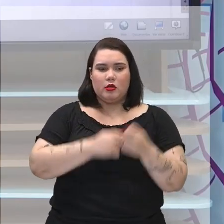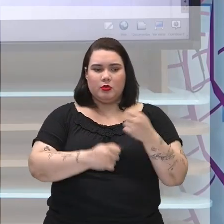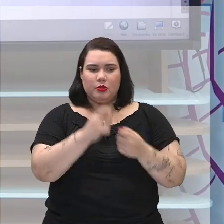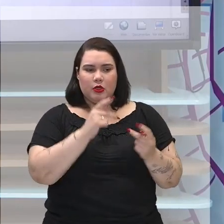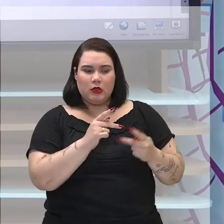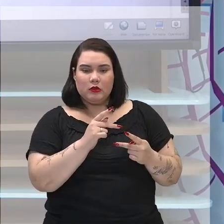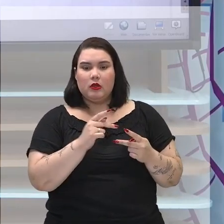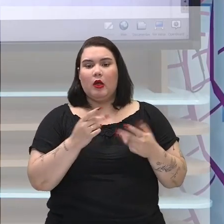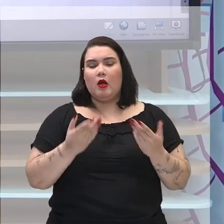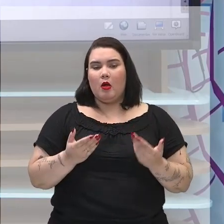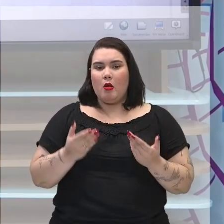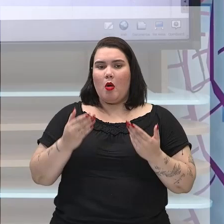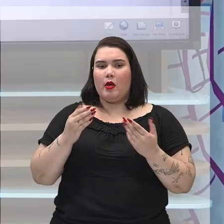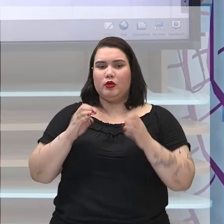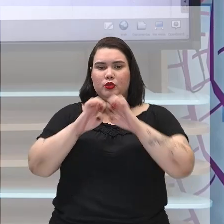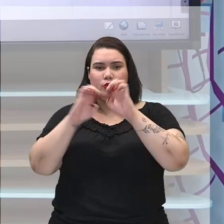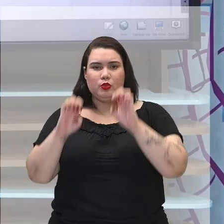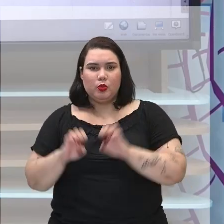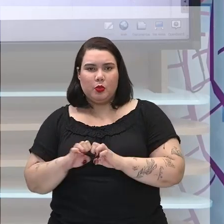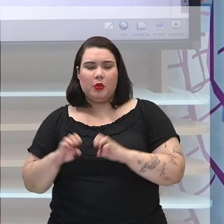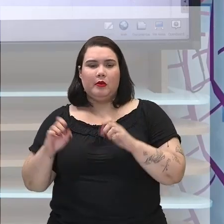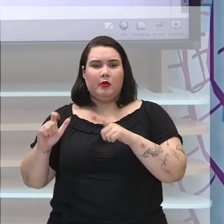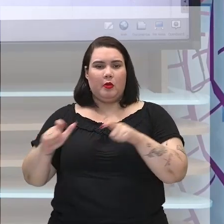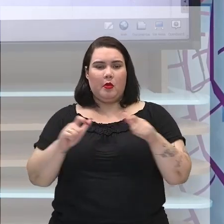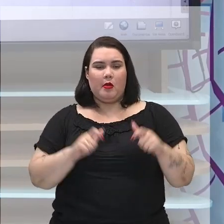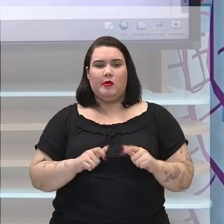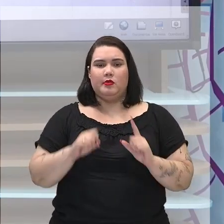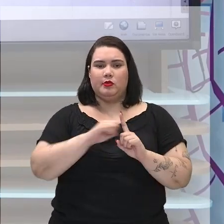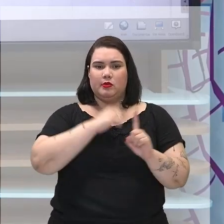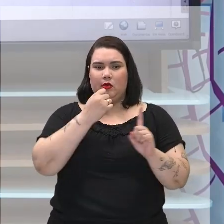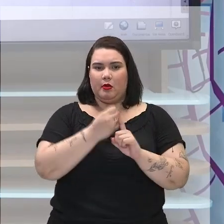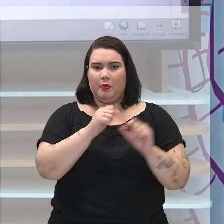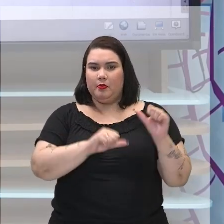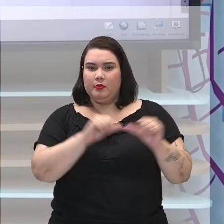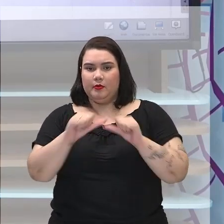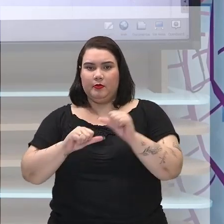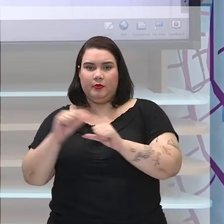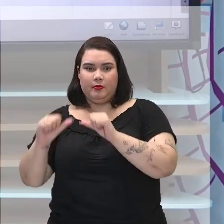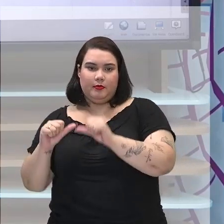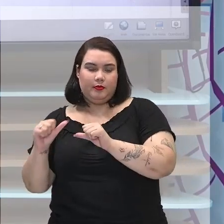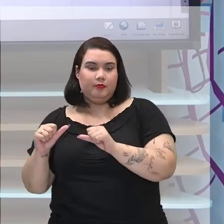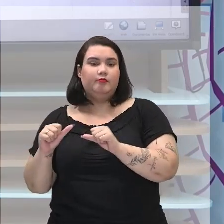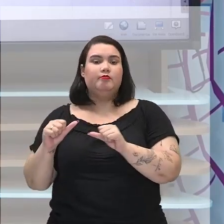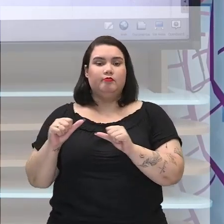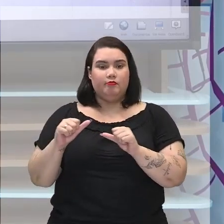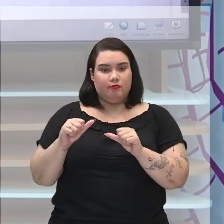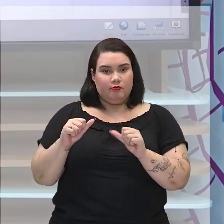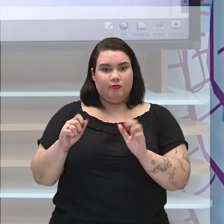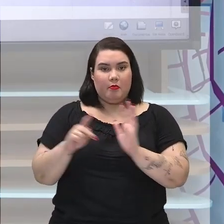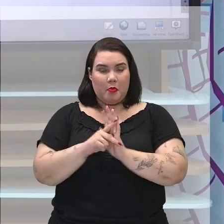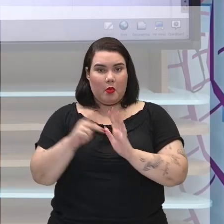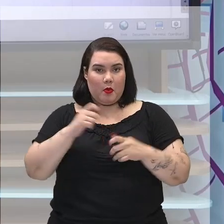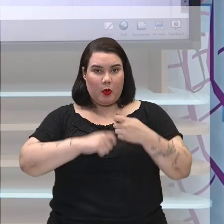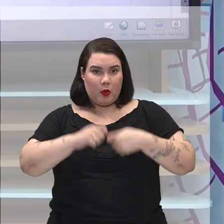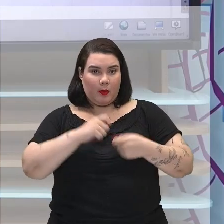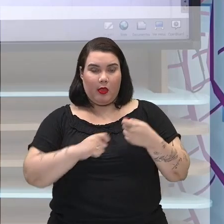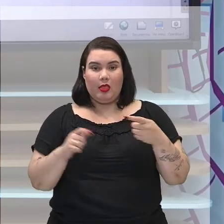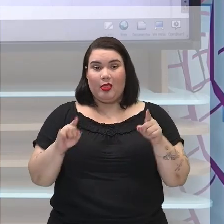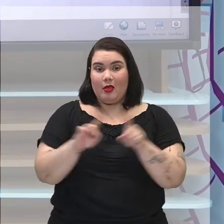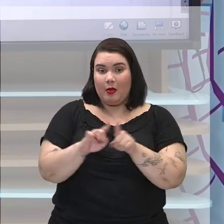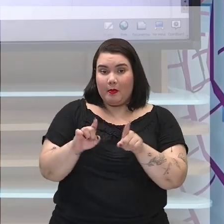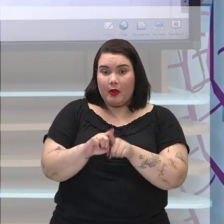mudanças estruturais mudança social administrativa política e econômica